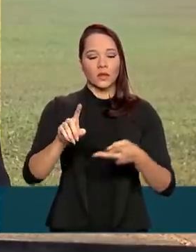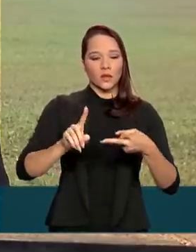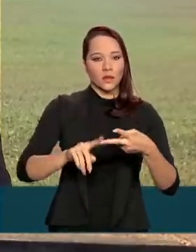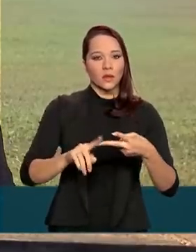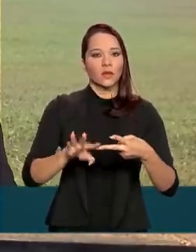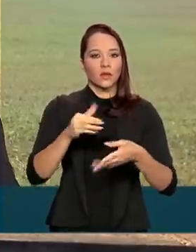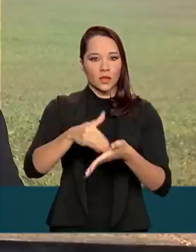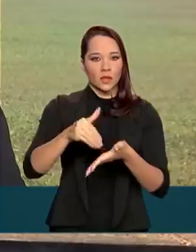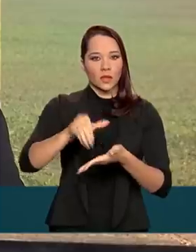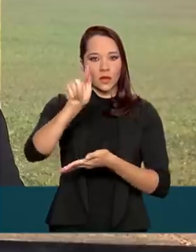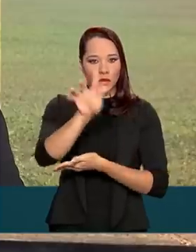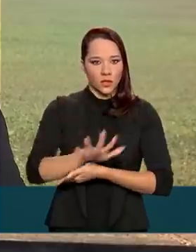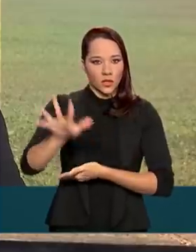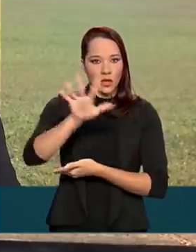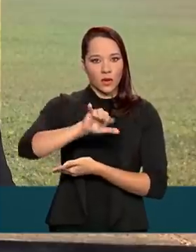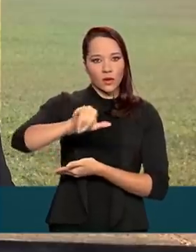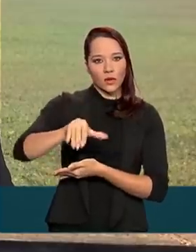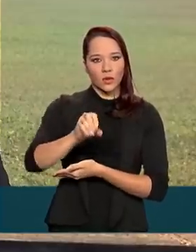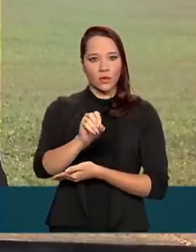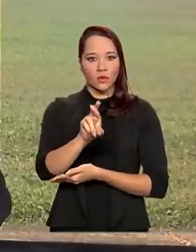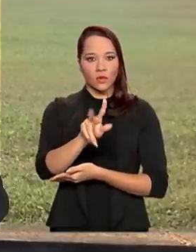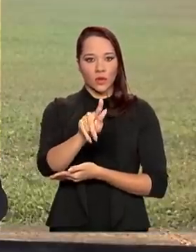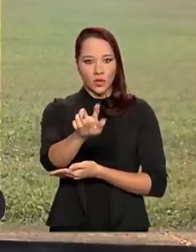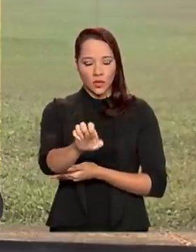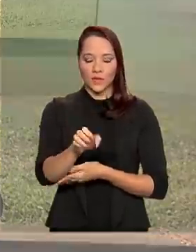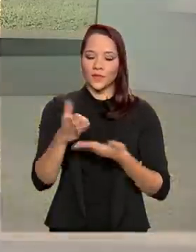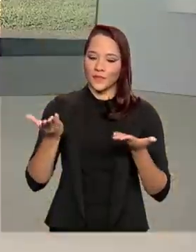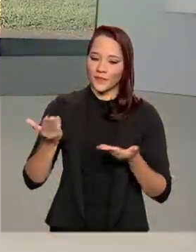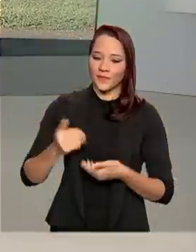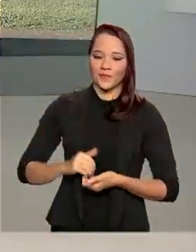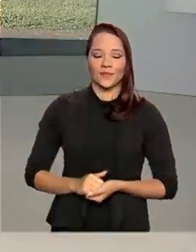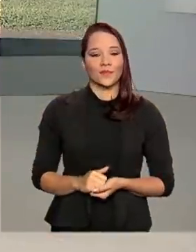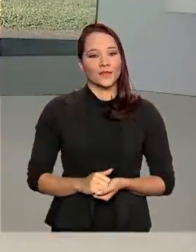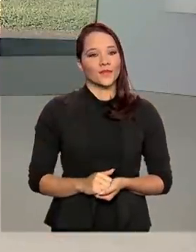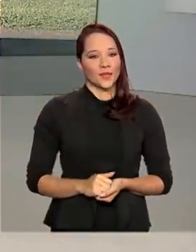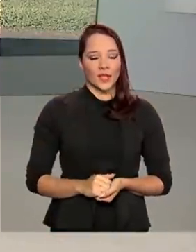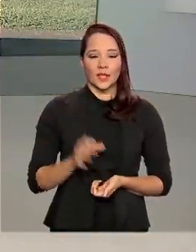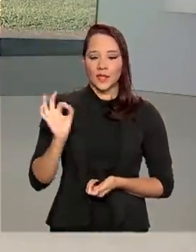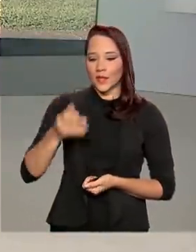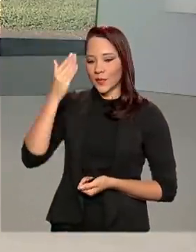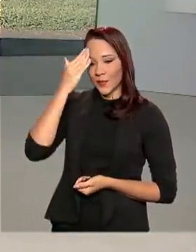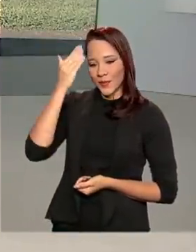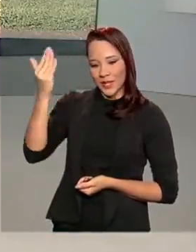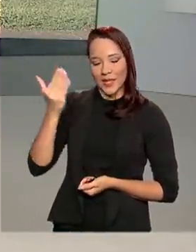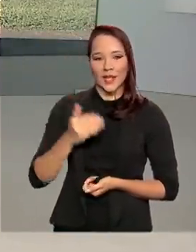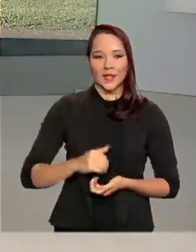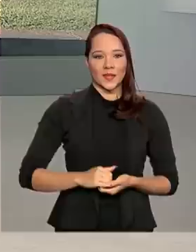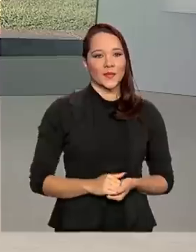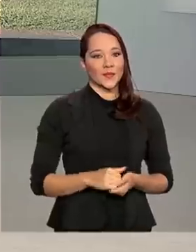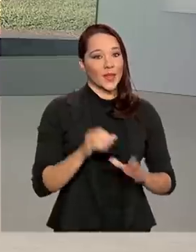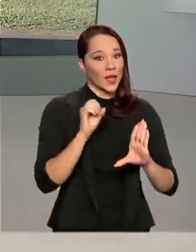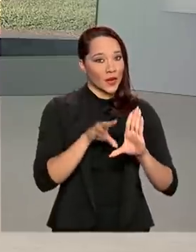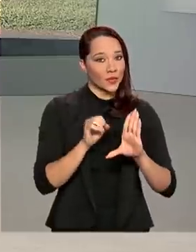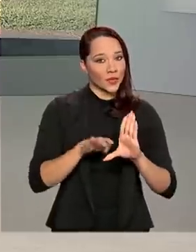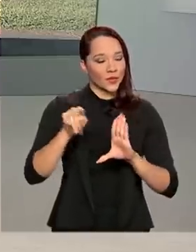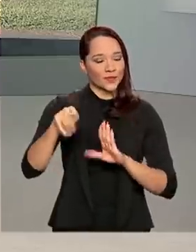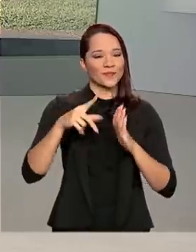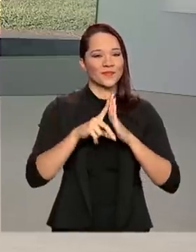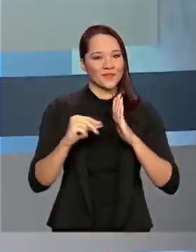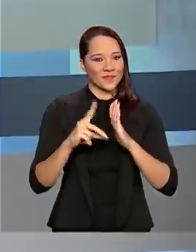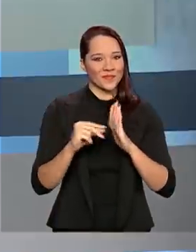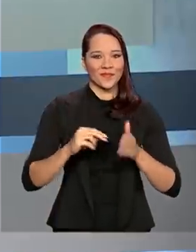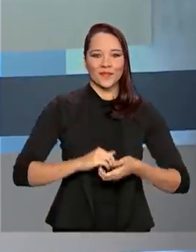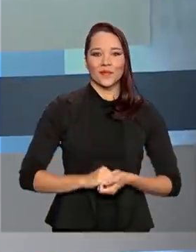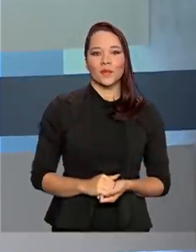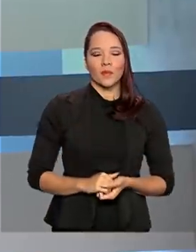da Secretaria-Geral, Jorge Oliveira. Renata, com você. Tá certo, Glauco. Obrigada pelas suas informações ao vivo, direto do Palácio do